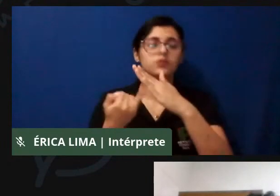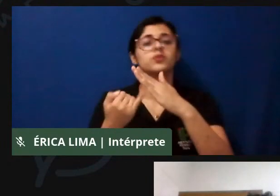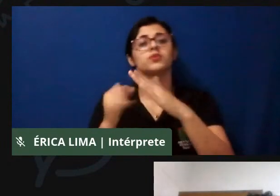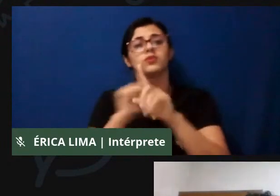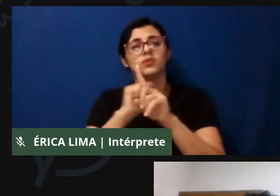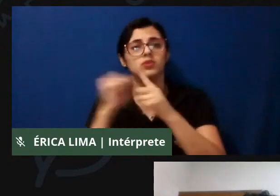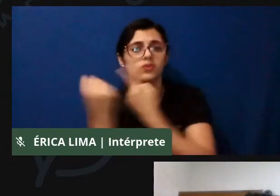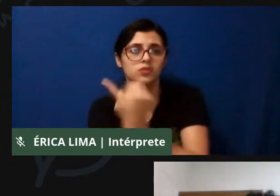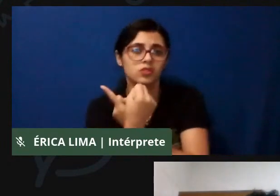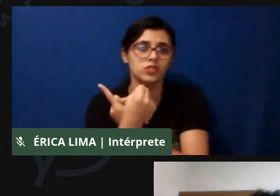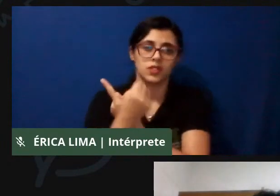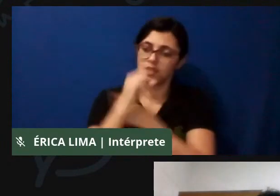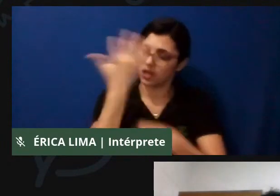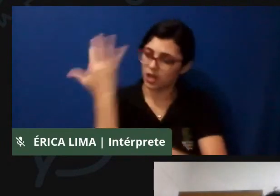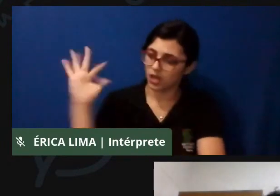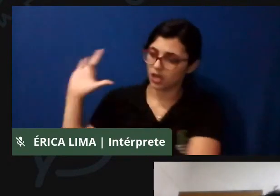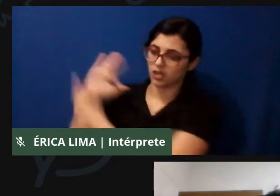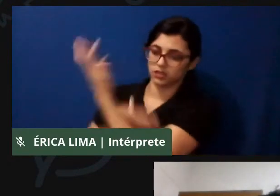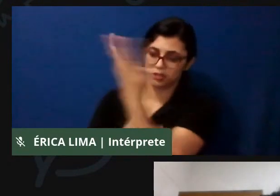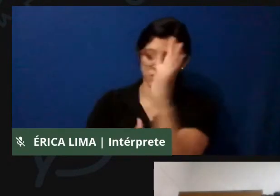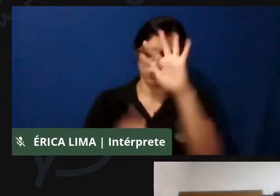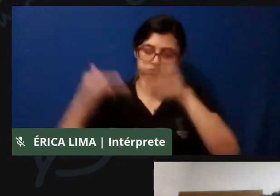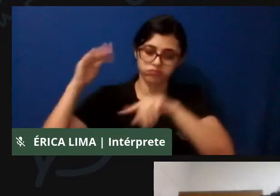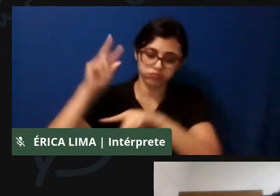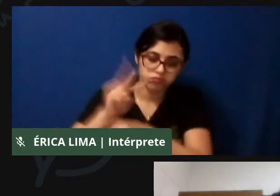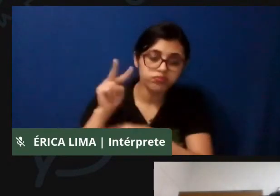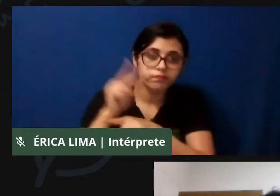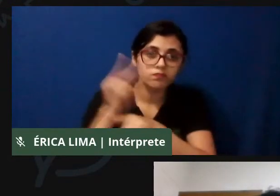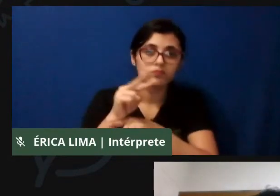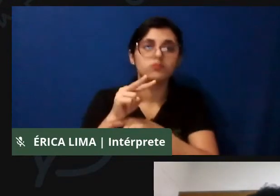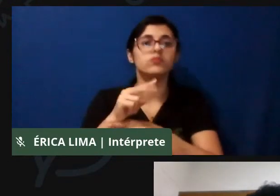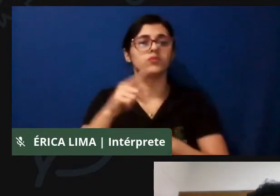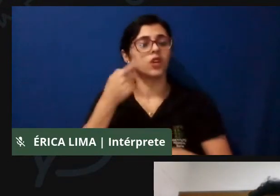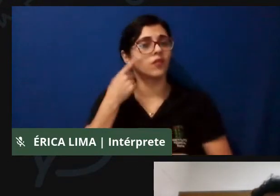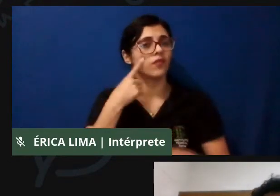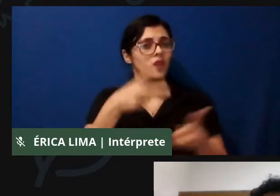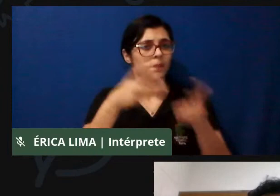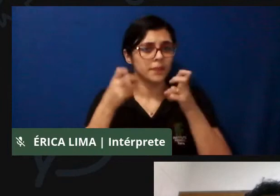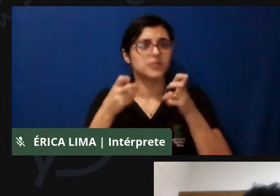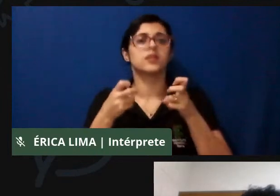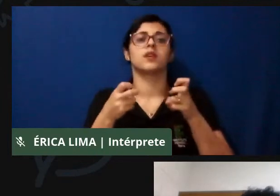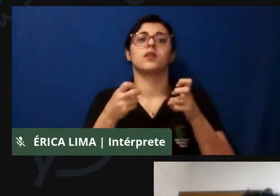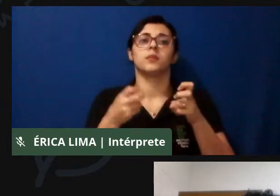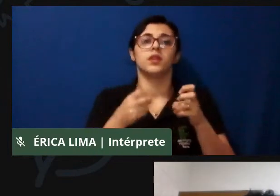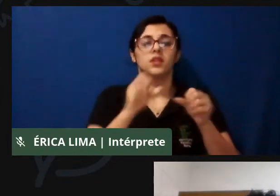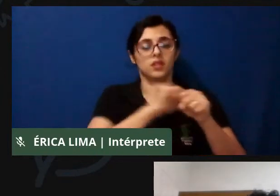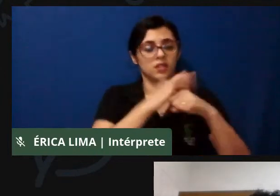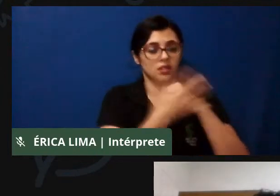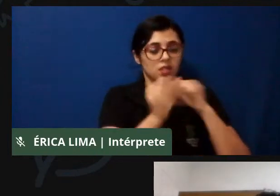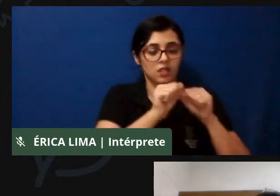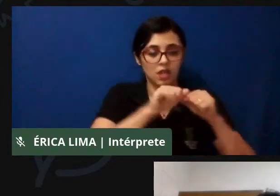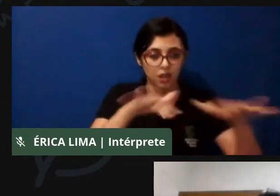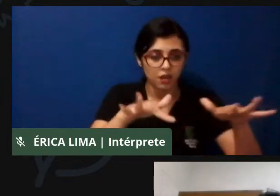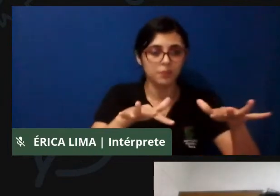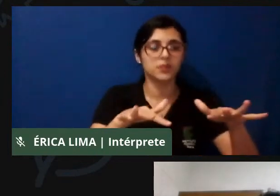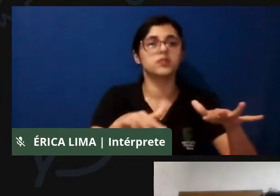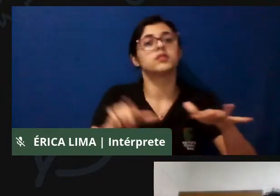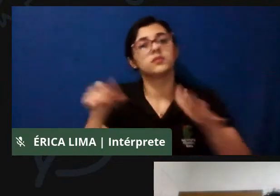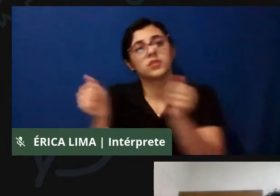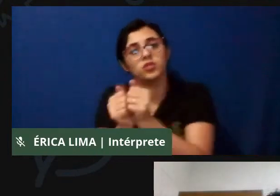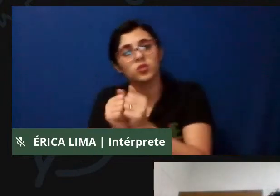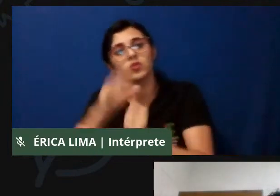pandemia chegou, junto com a CONAC, com a Coordenação Nacional das Comunidades Quilombolas,